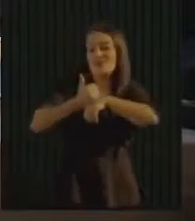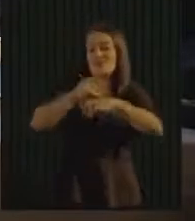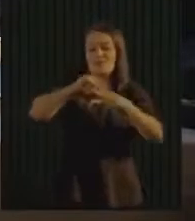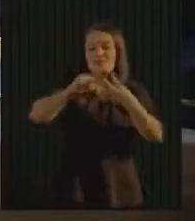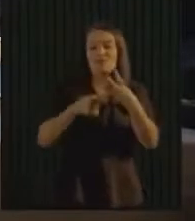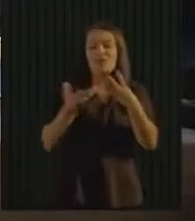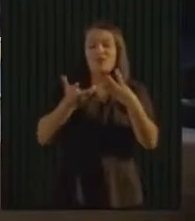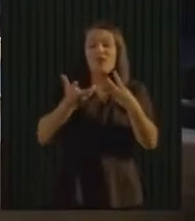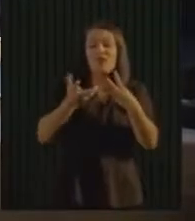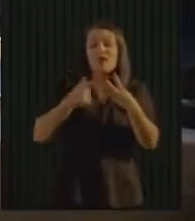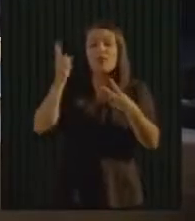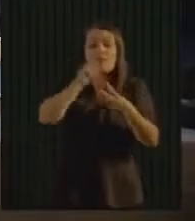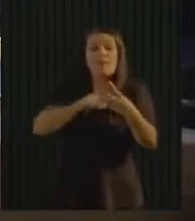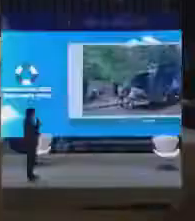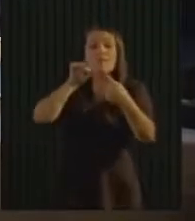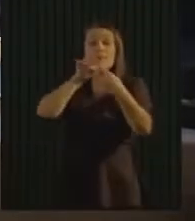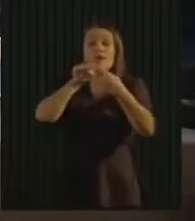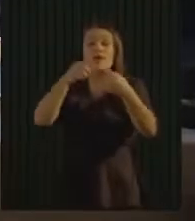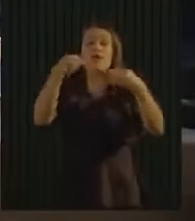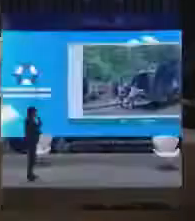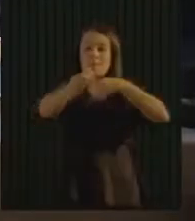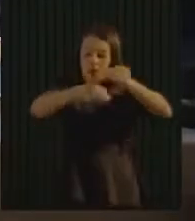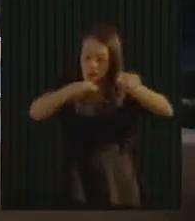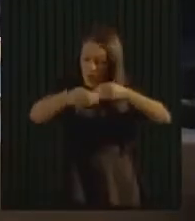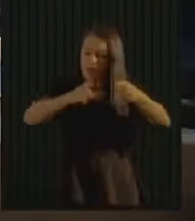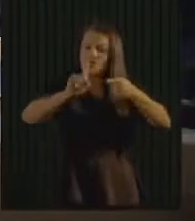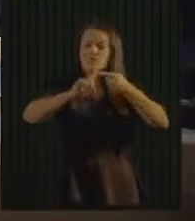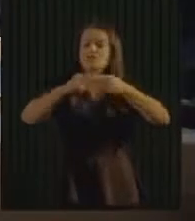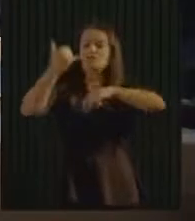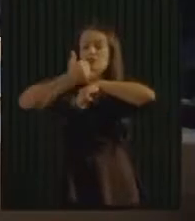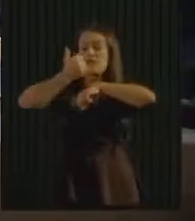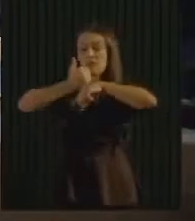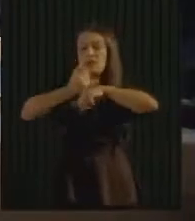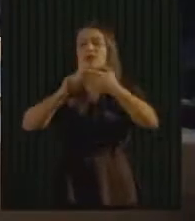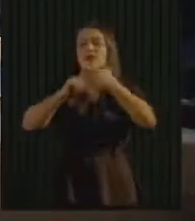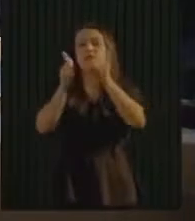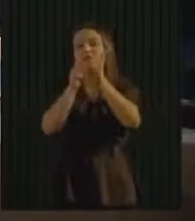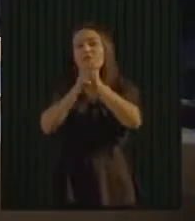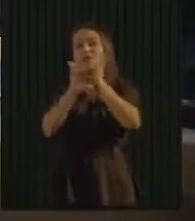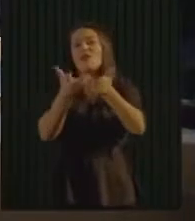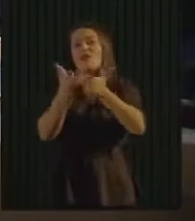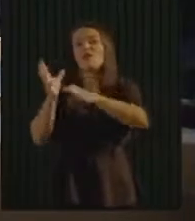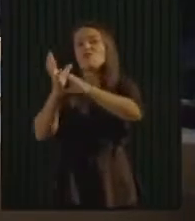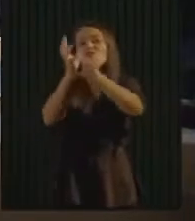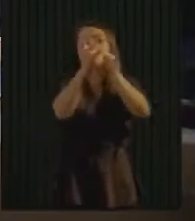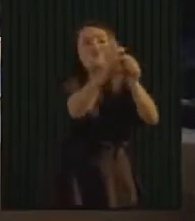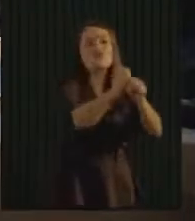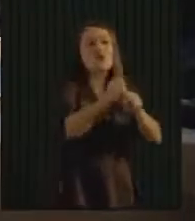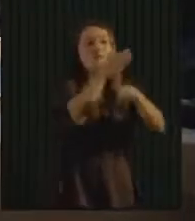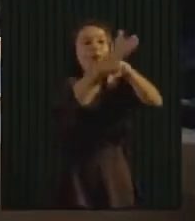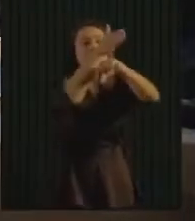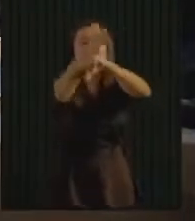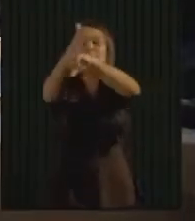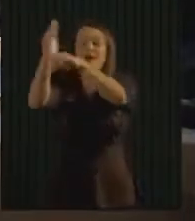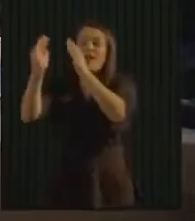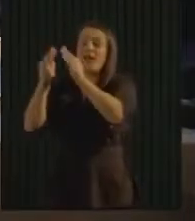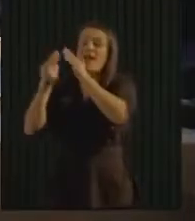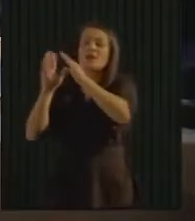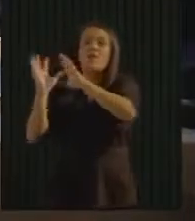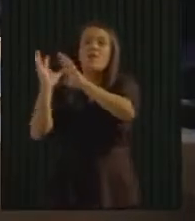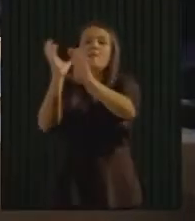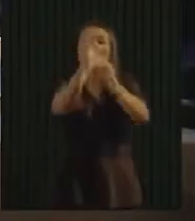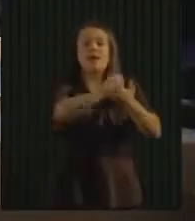Essa é a meta de Floripa agora, a coleta seletiva é plástico, metal e papel. Está aí o pessoal fazendo a coleta seletiva.